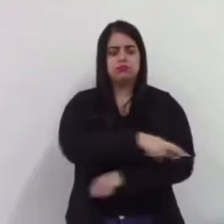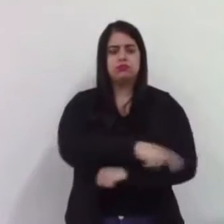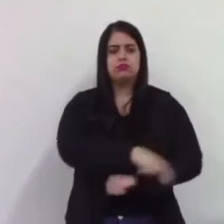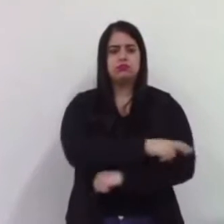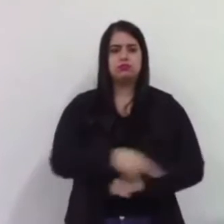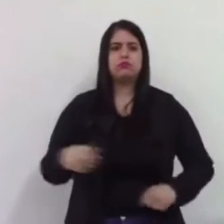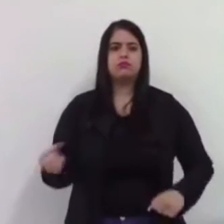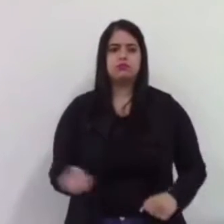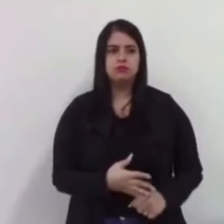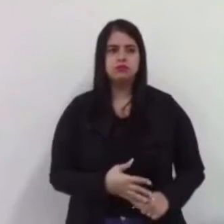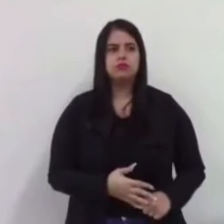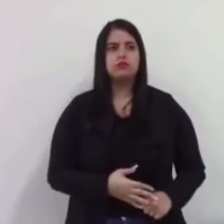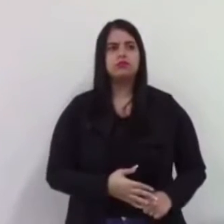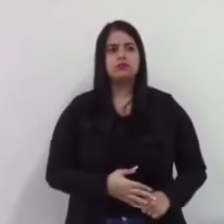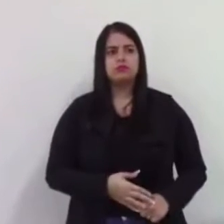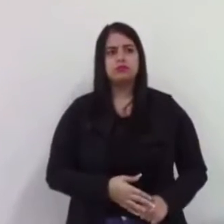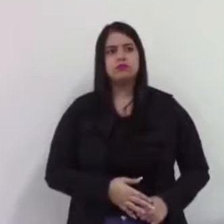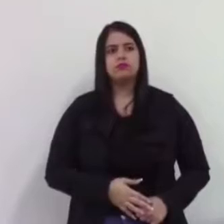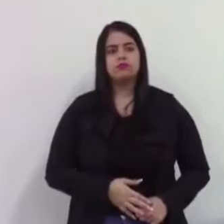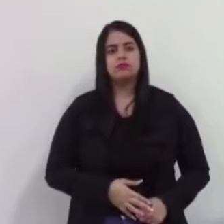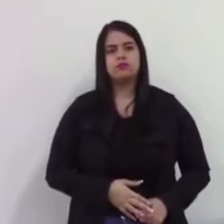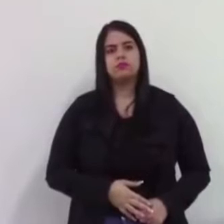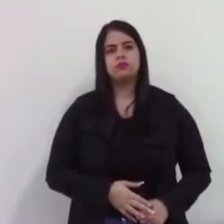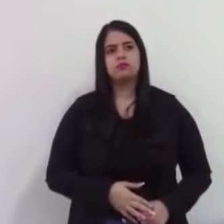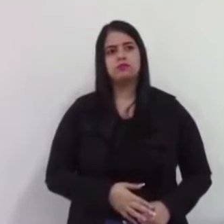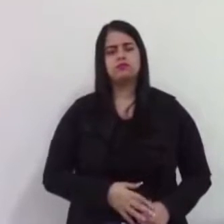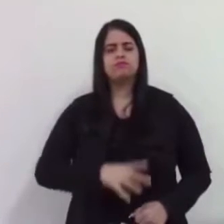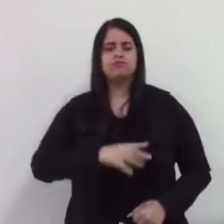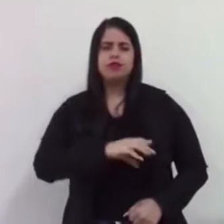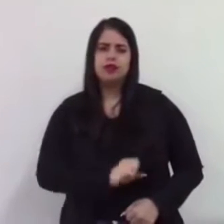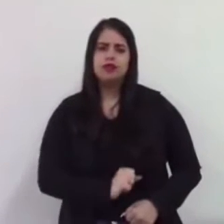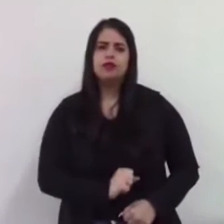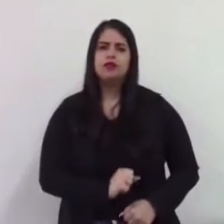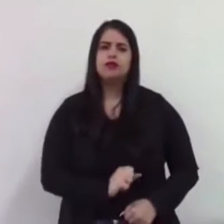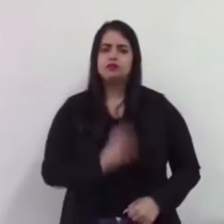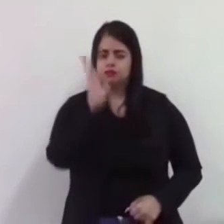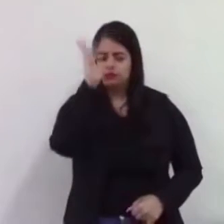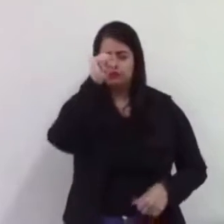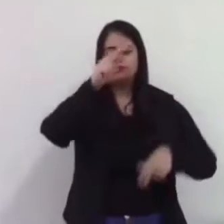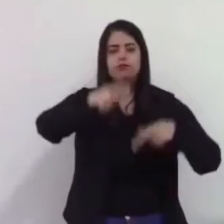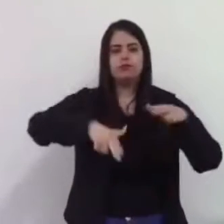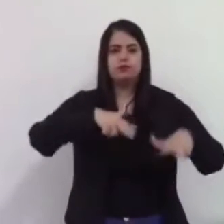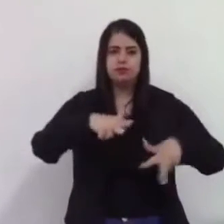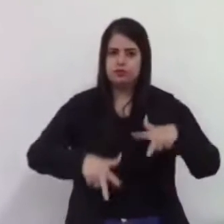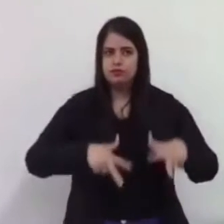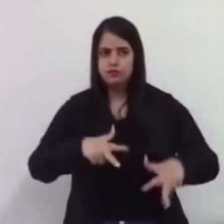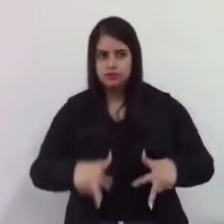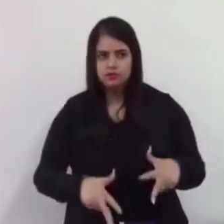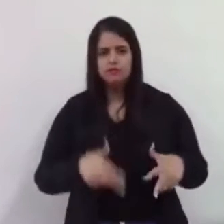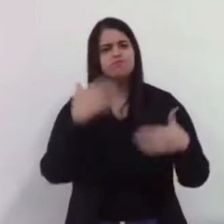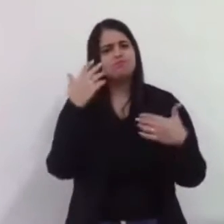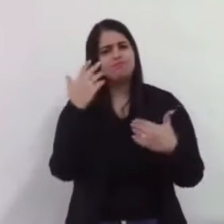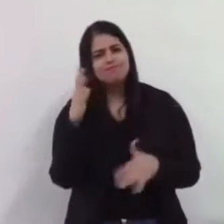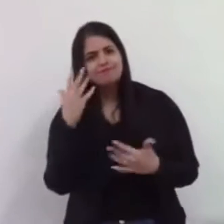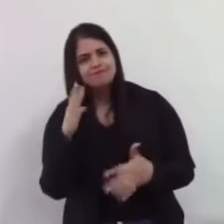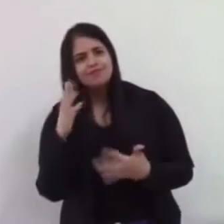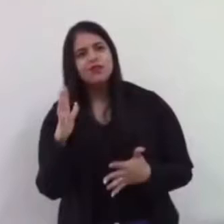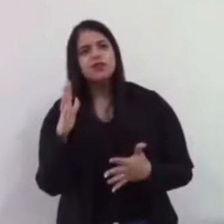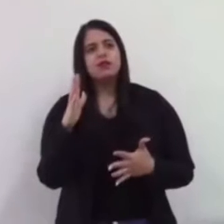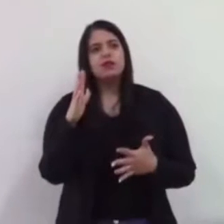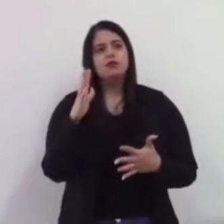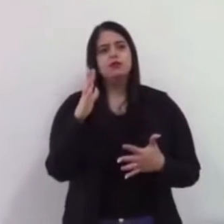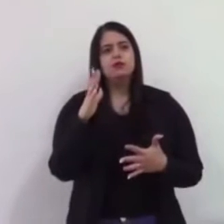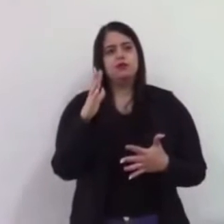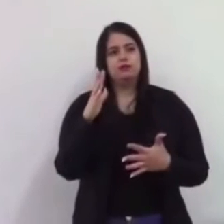nessa cidade aqui, que eu tanto amo ela de coração. Botei um voto de aplauso ao